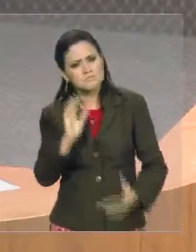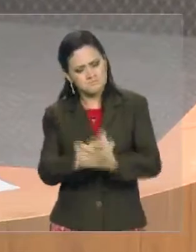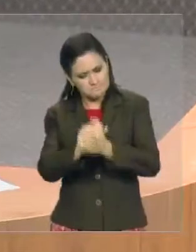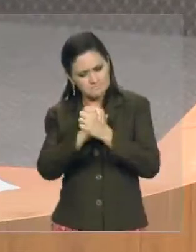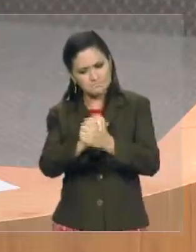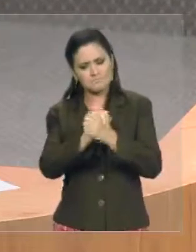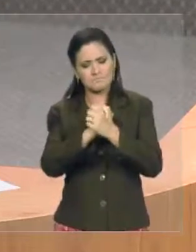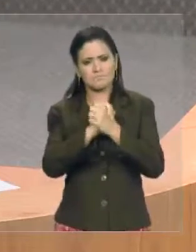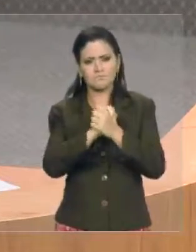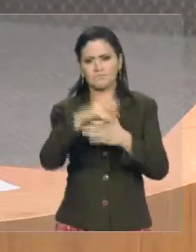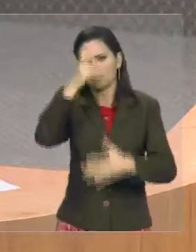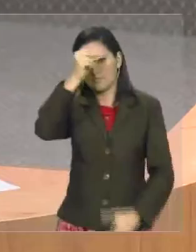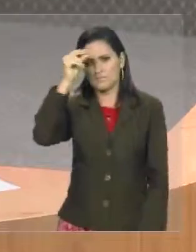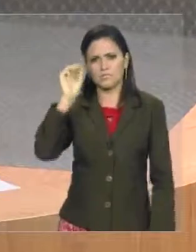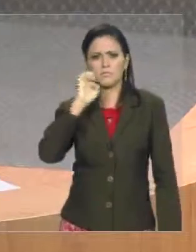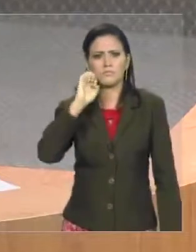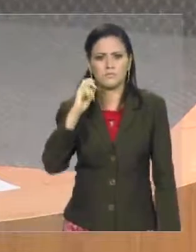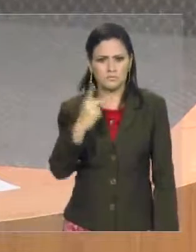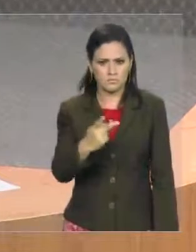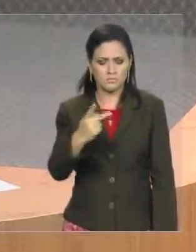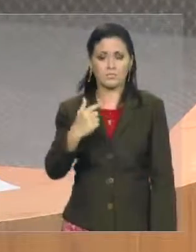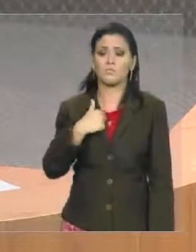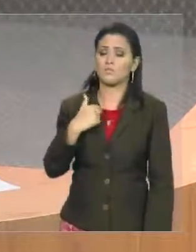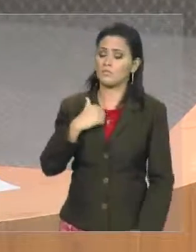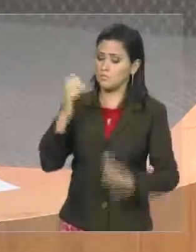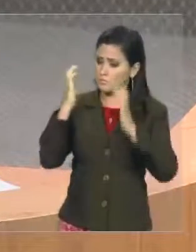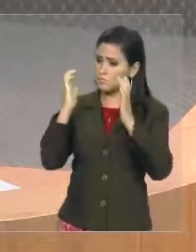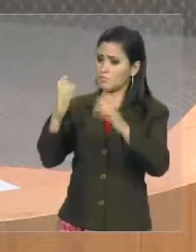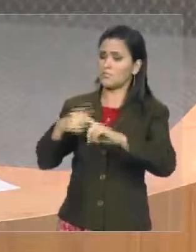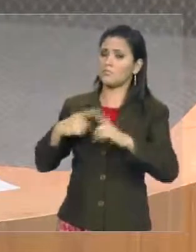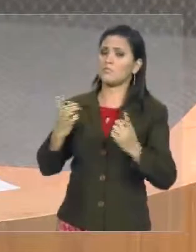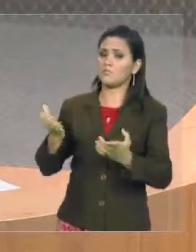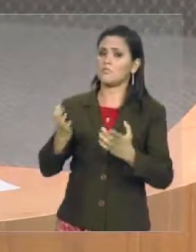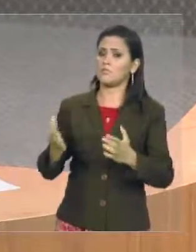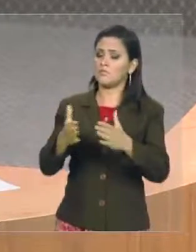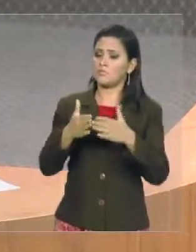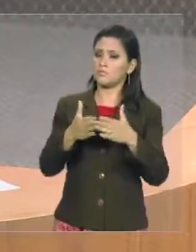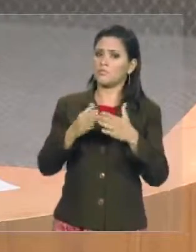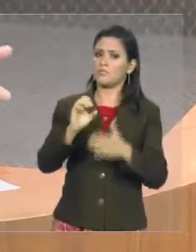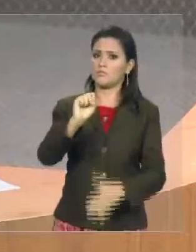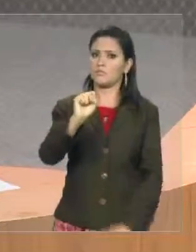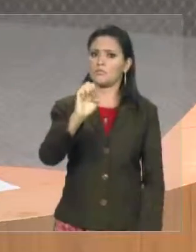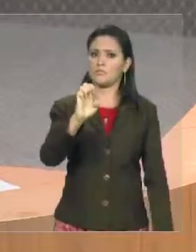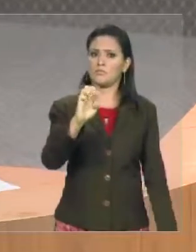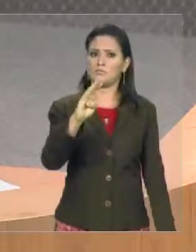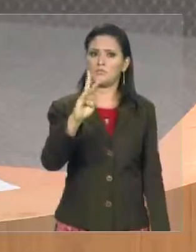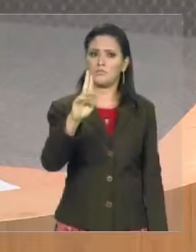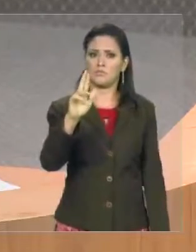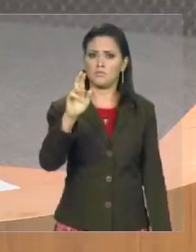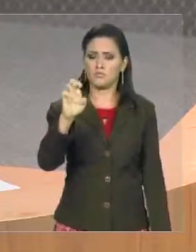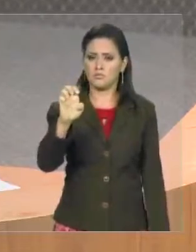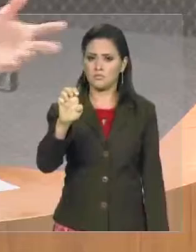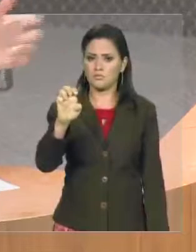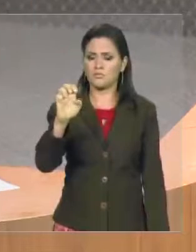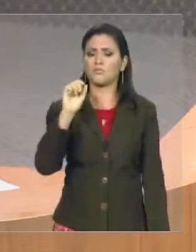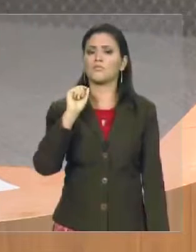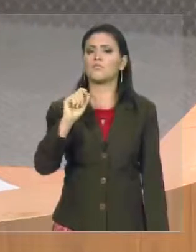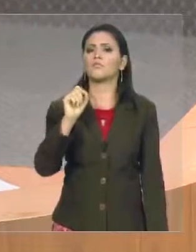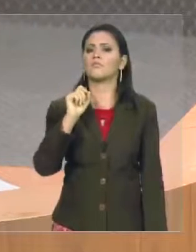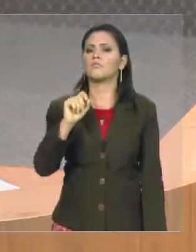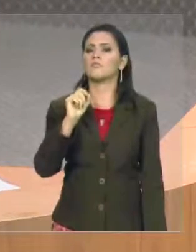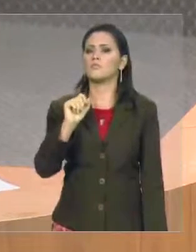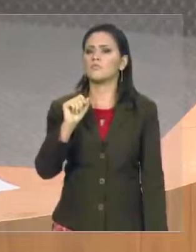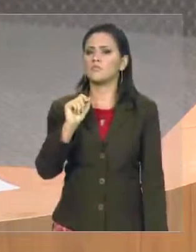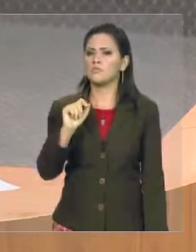e de forma respeitosa, quero solicitar ao SEBRAE que reveja os seus conceitos de prefeitos